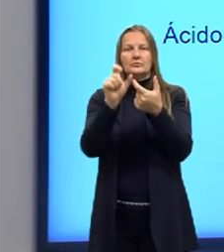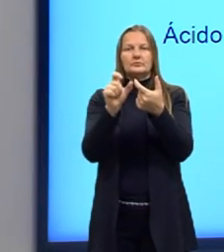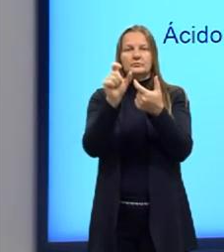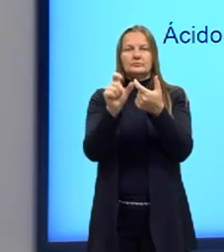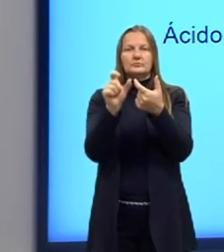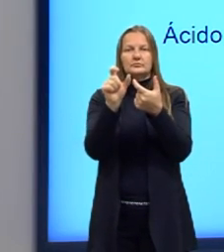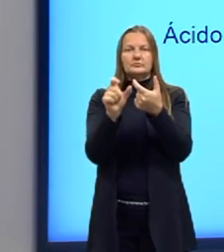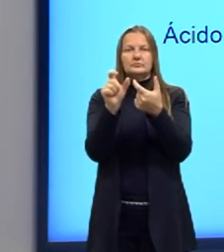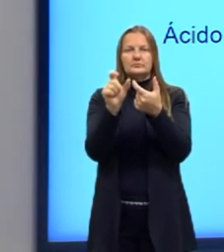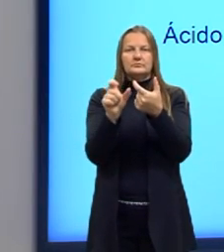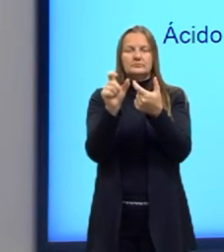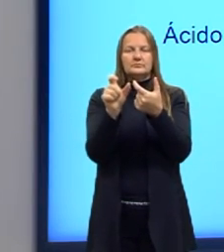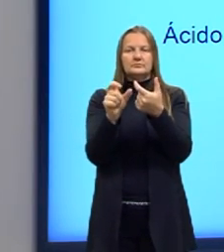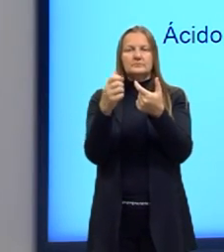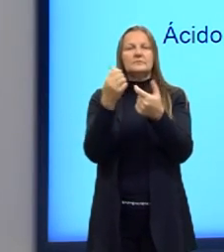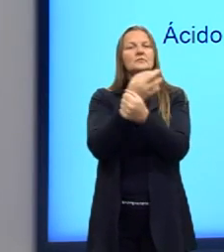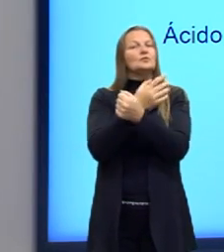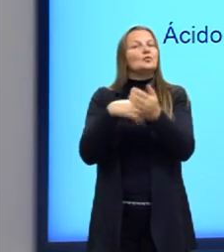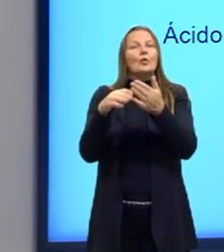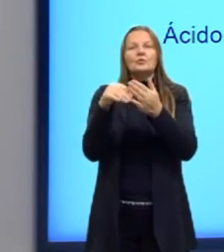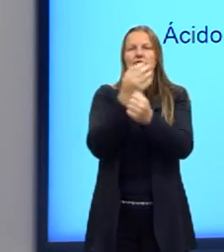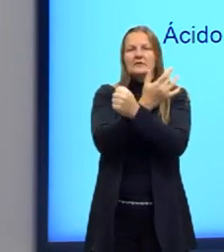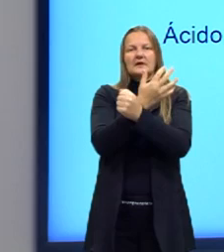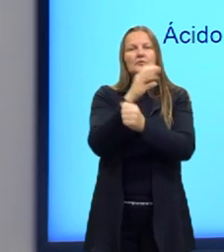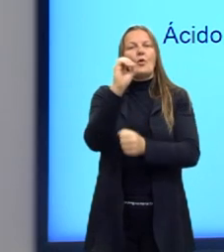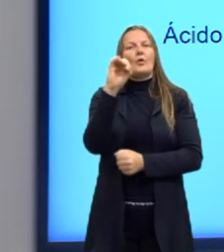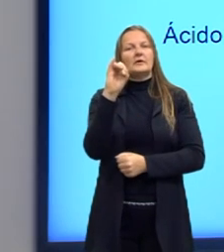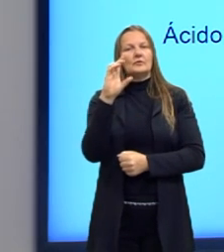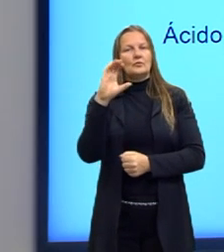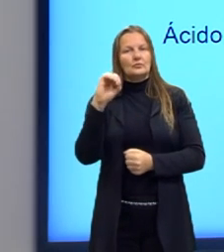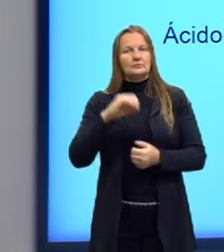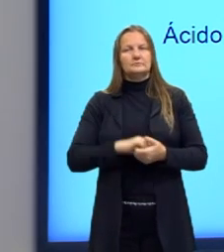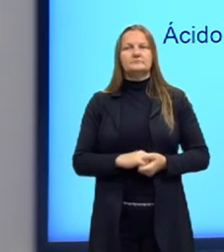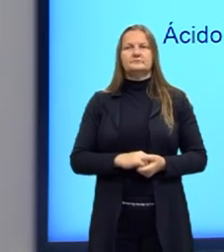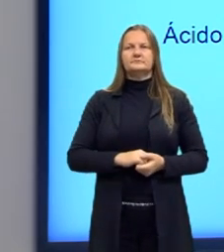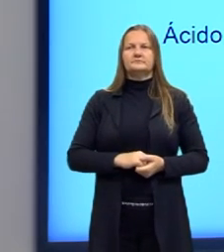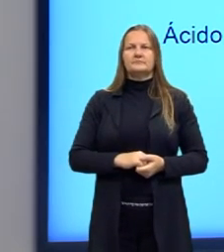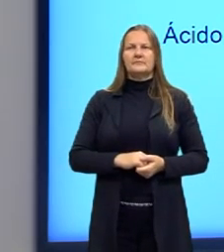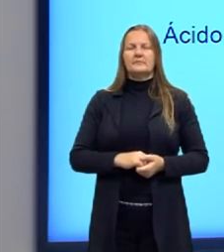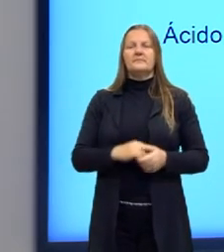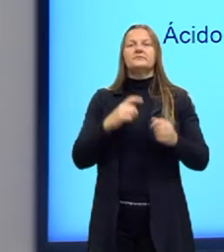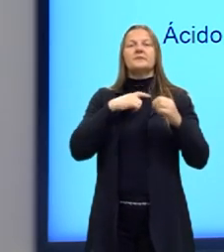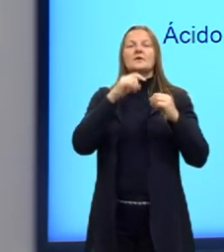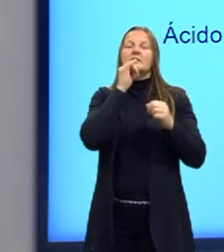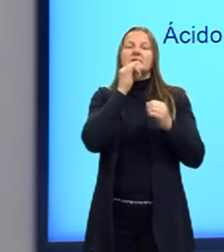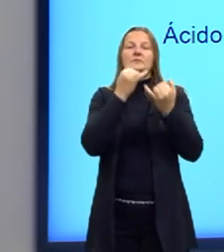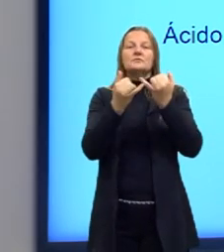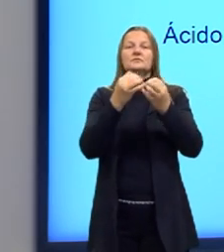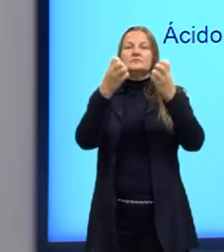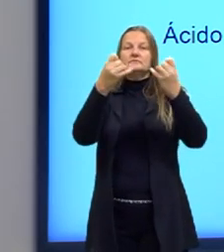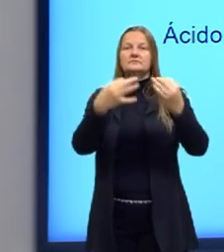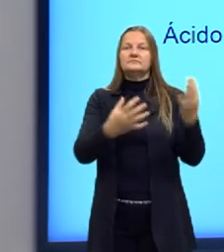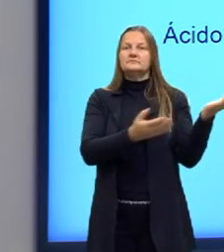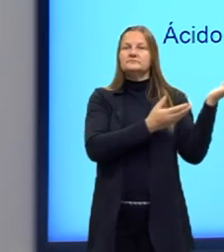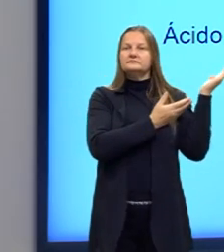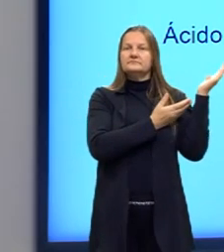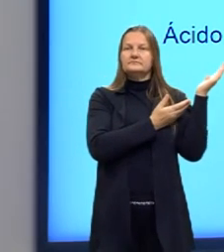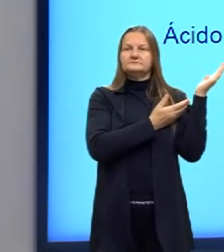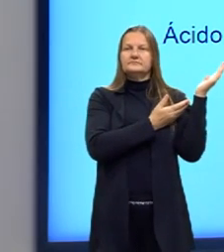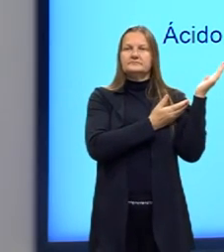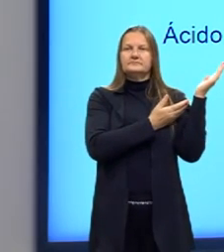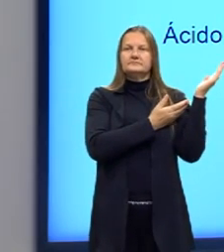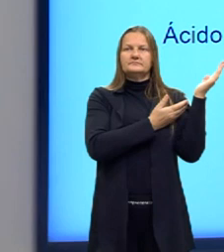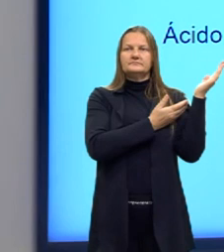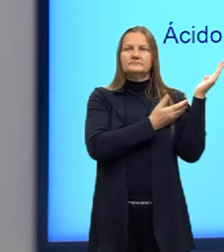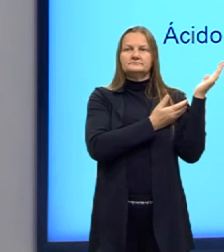nomenclatura dos ácidos, ok? Aqui tem outro exemplo com ramificação. A ramificação, ela vai entrar entre